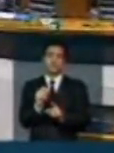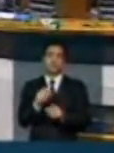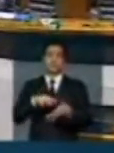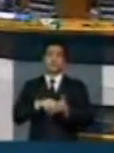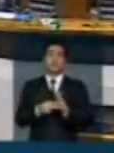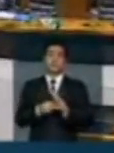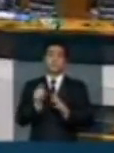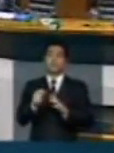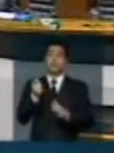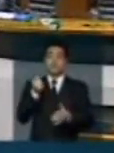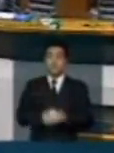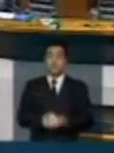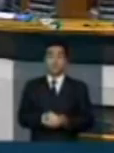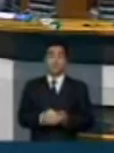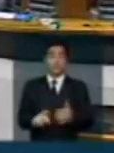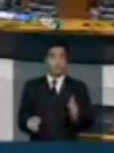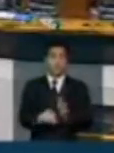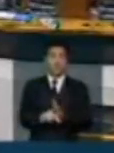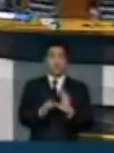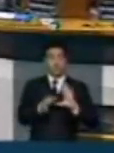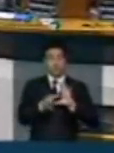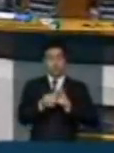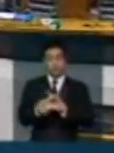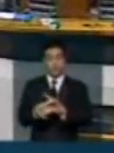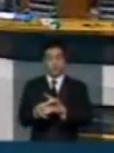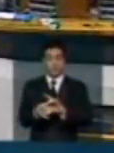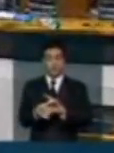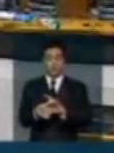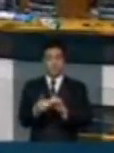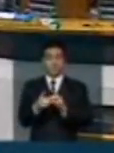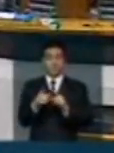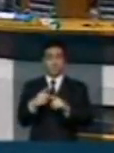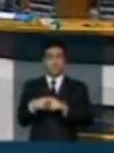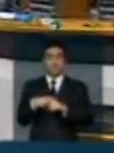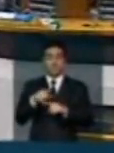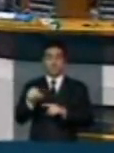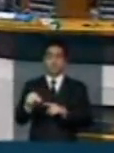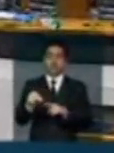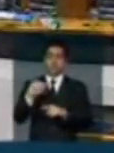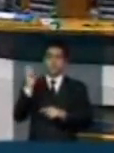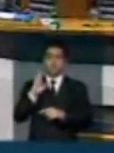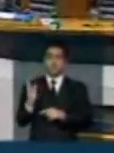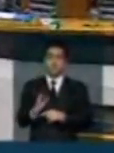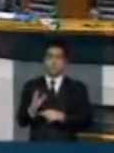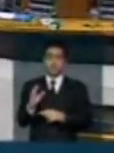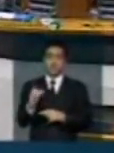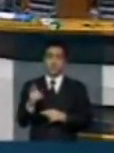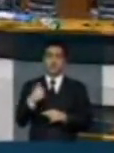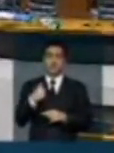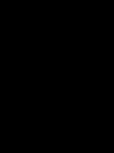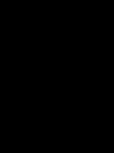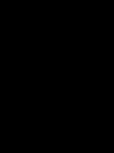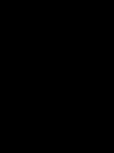imposição da própria conjuntura que vivencia o país no momento. Cumprimento a bastante agradecer pelo brilhante discurso.